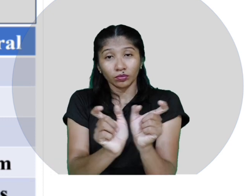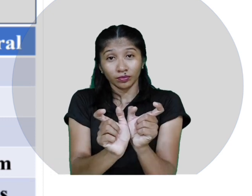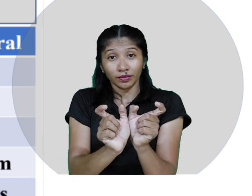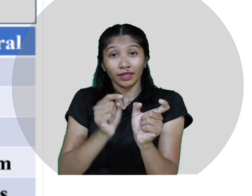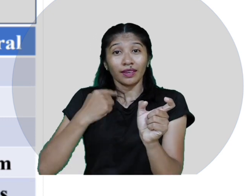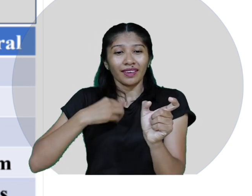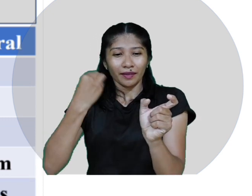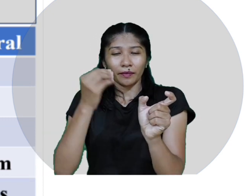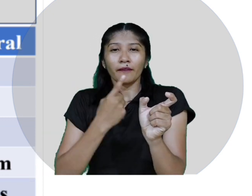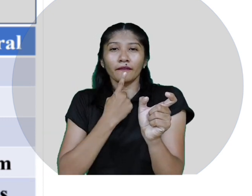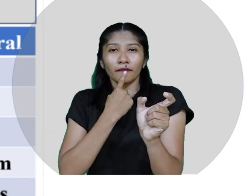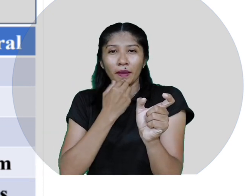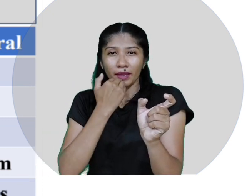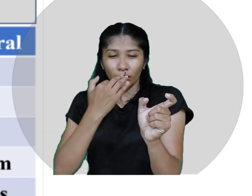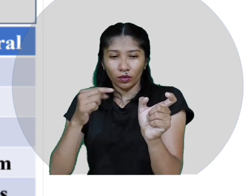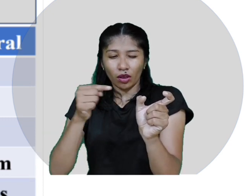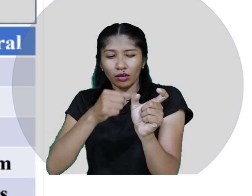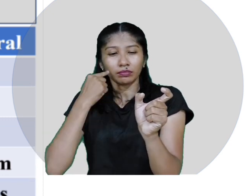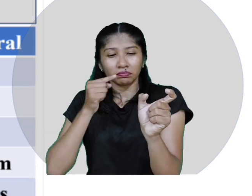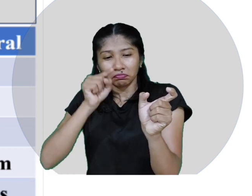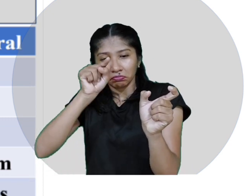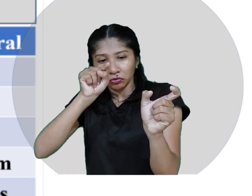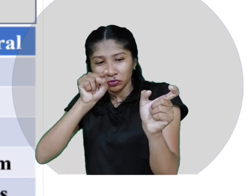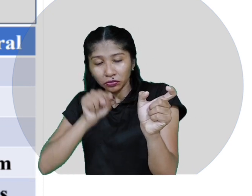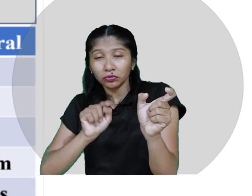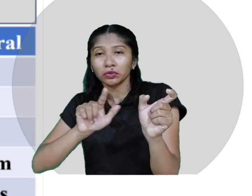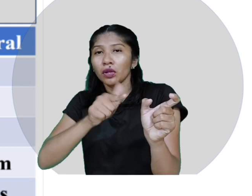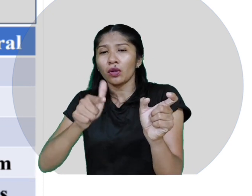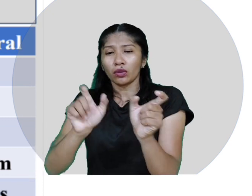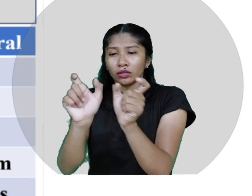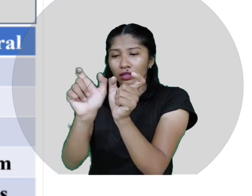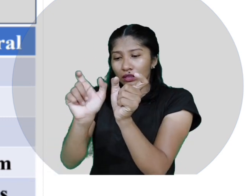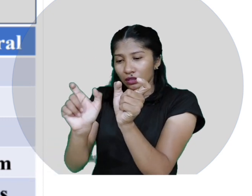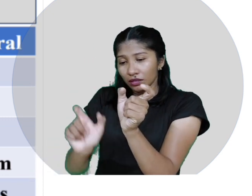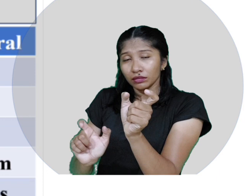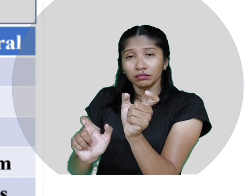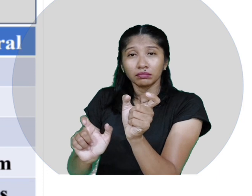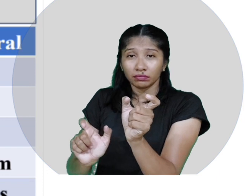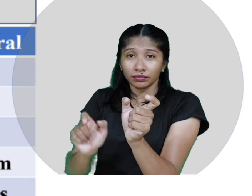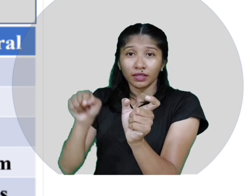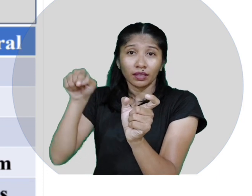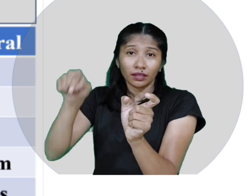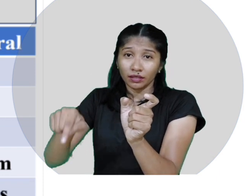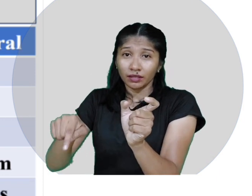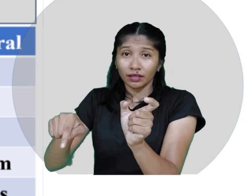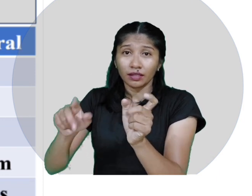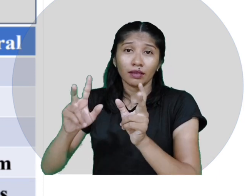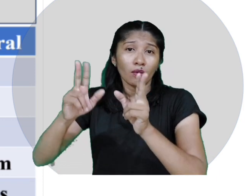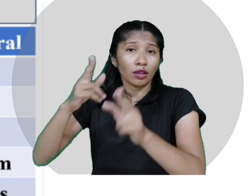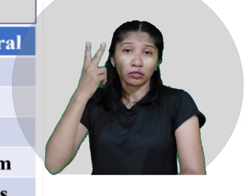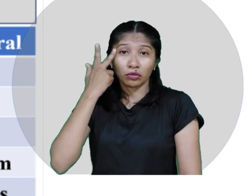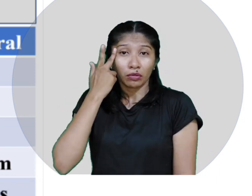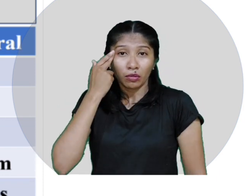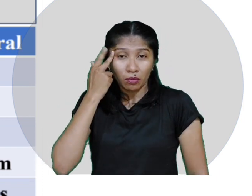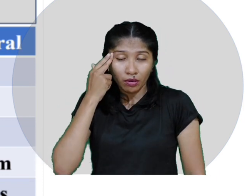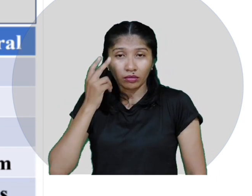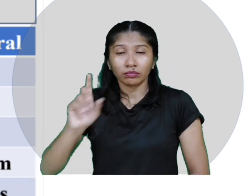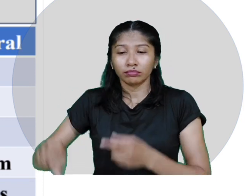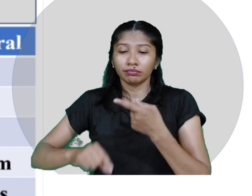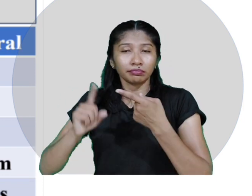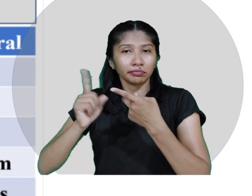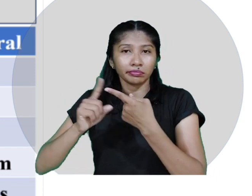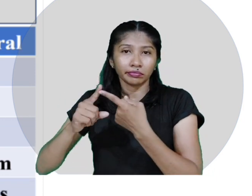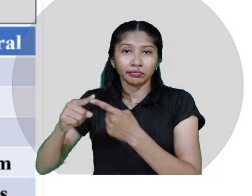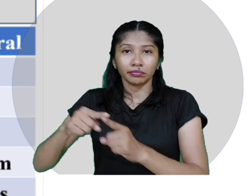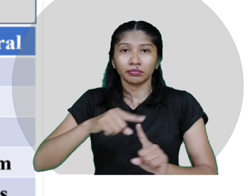em vermelho. O restante das desinências, genitivo, dativo e ablativo, são exatamente iguais, tanto no primeiro tipo,